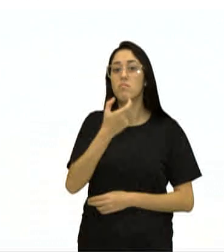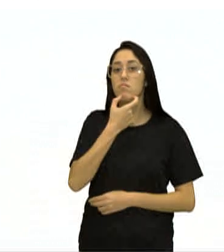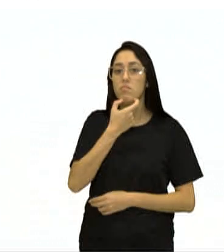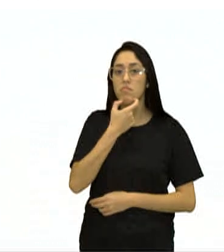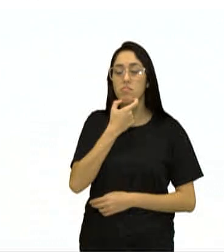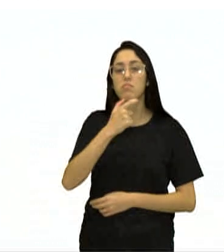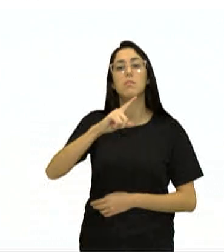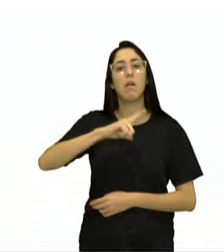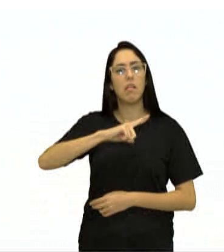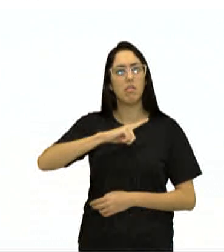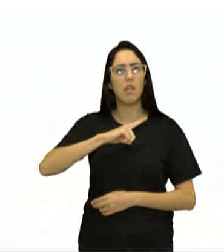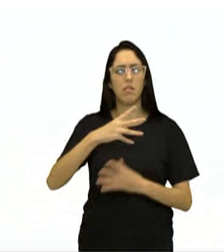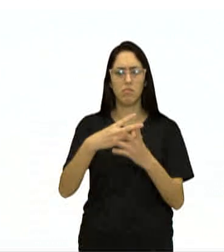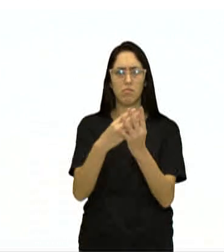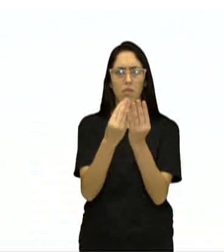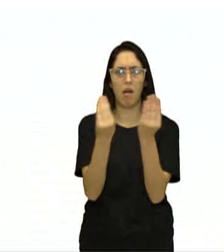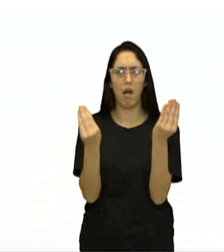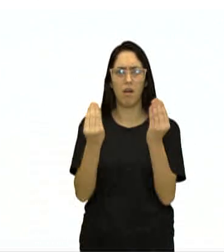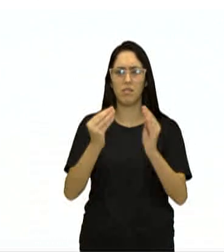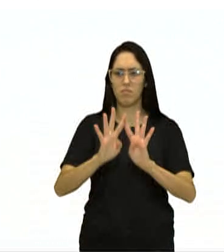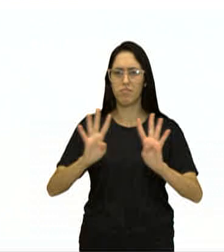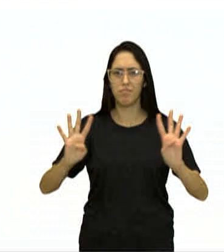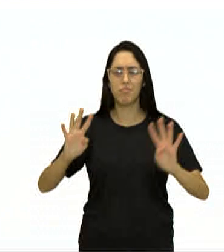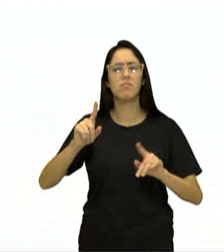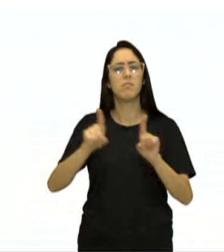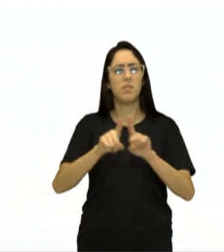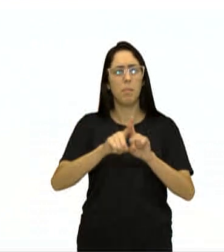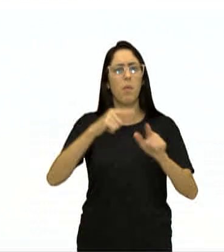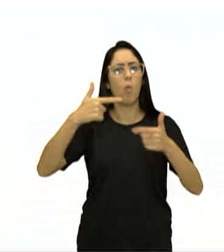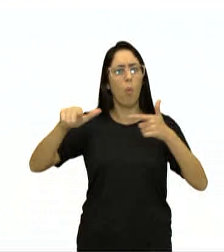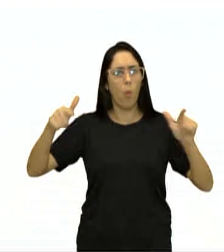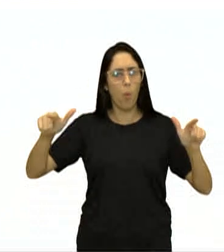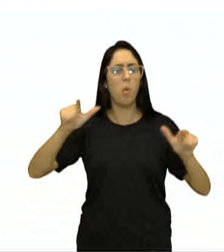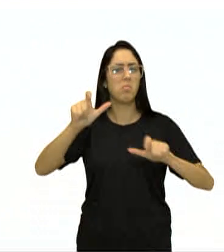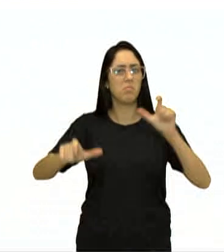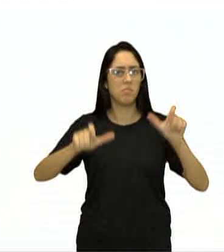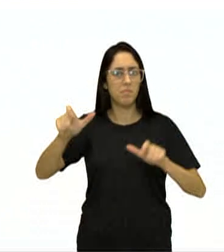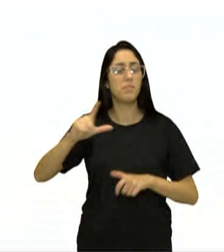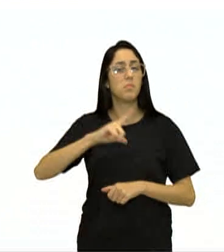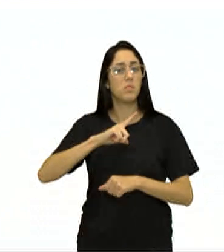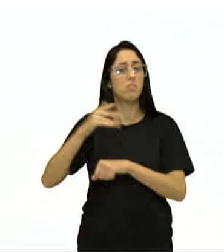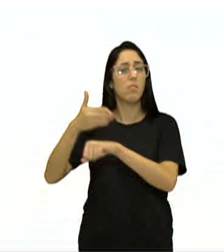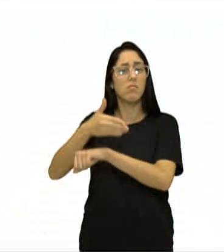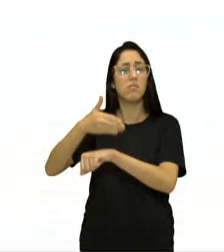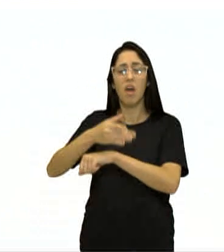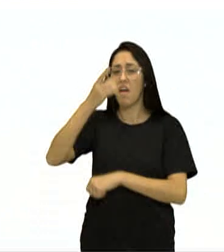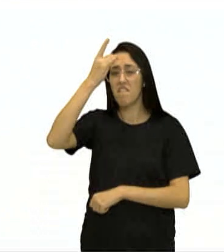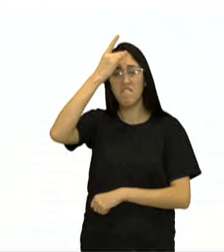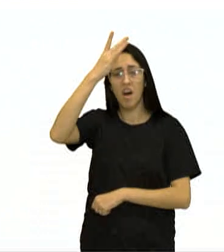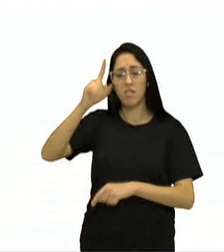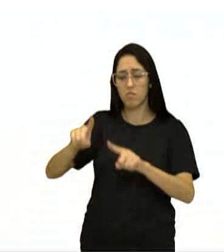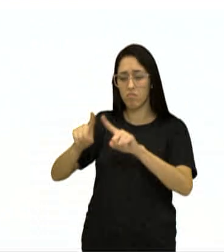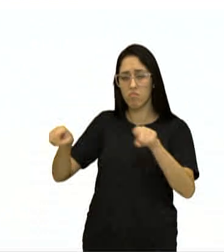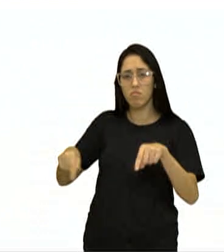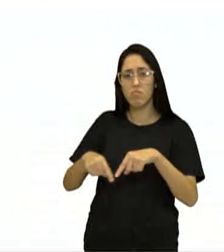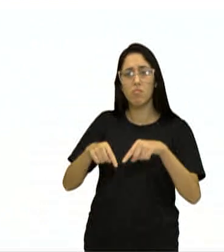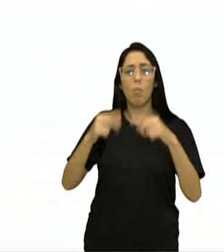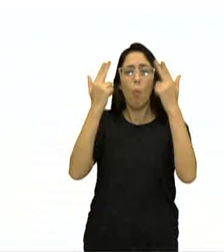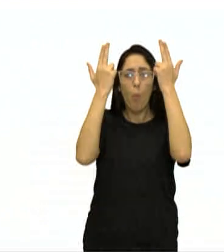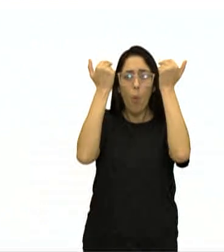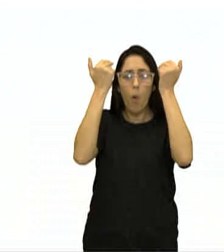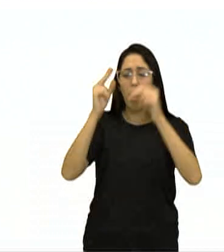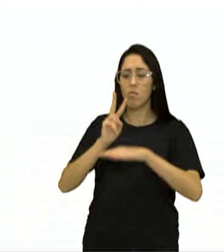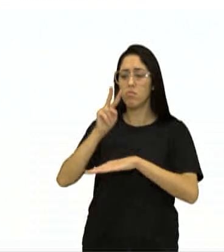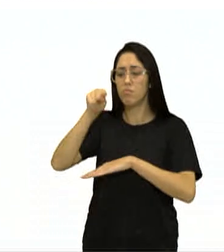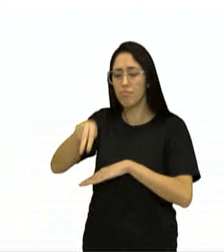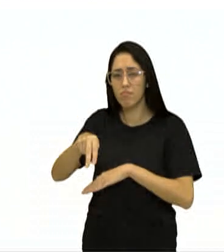baralho de cartas e por alguns outros seres. O acesso faz-se através de uma toca de coelho, possivelmente